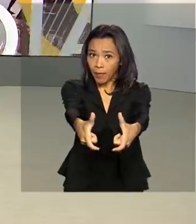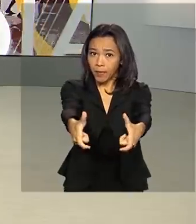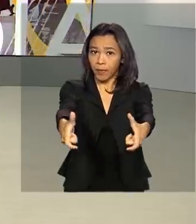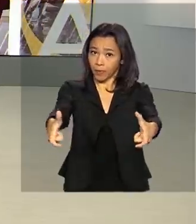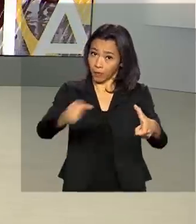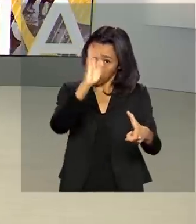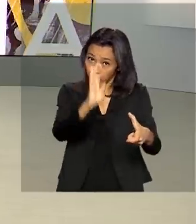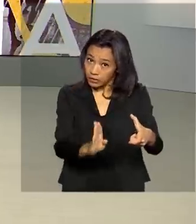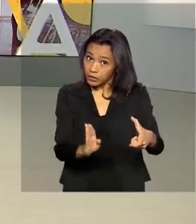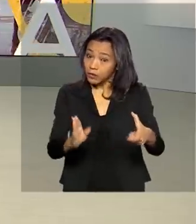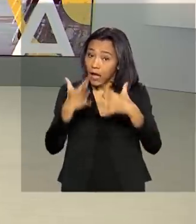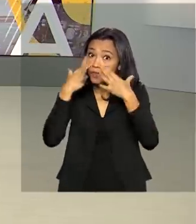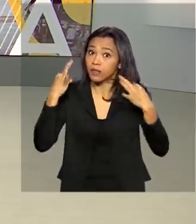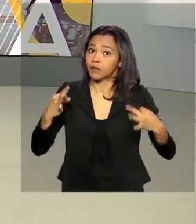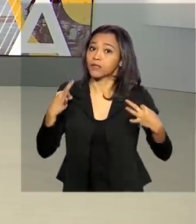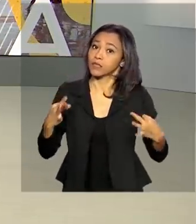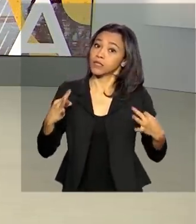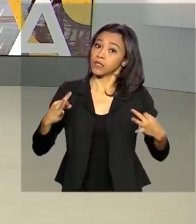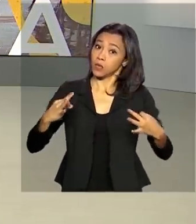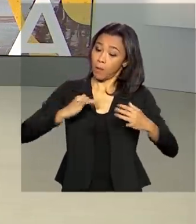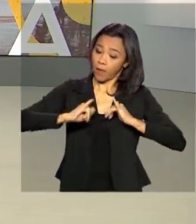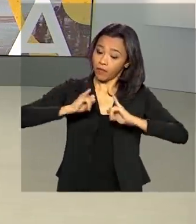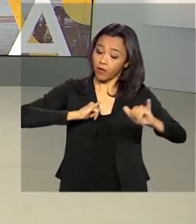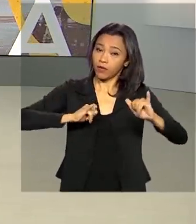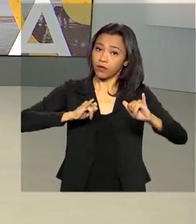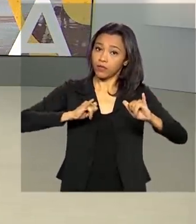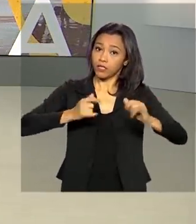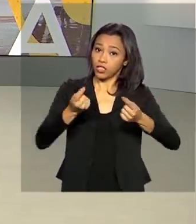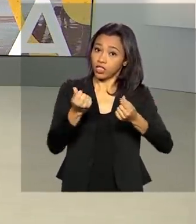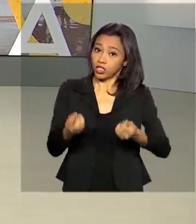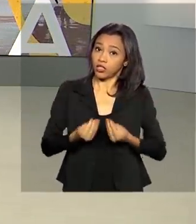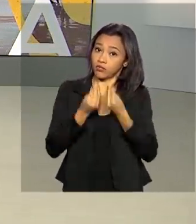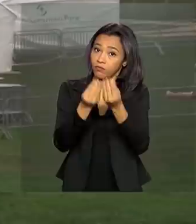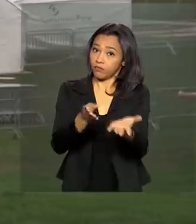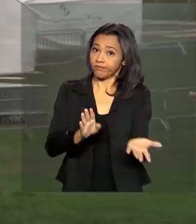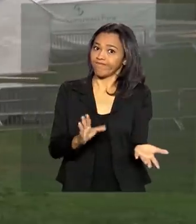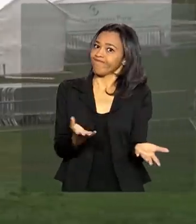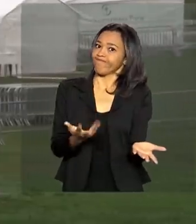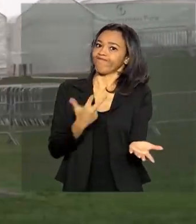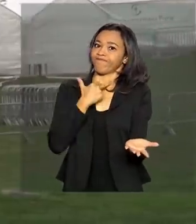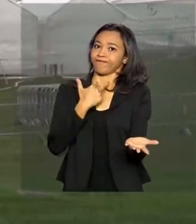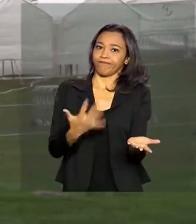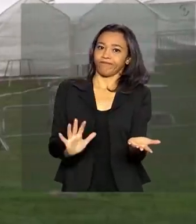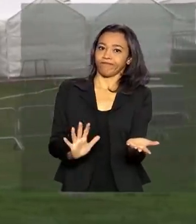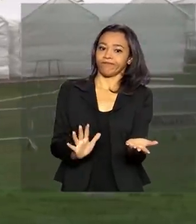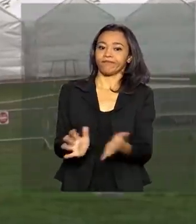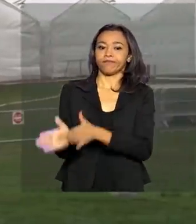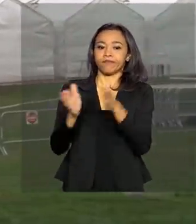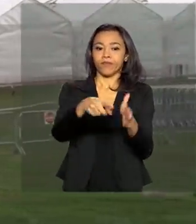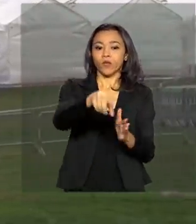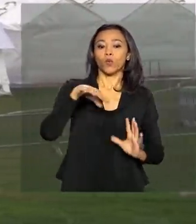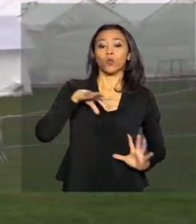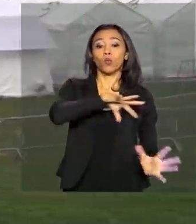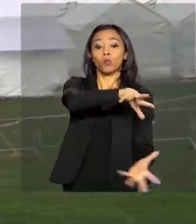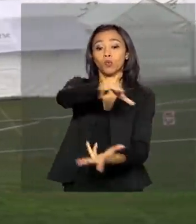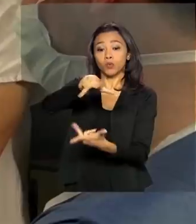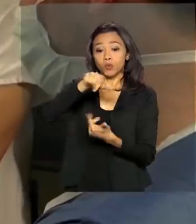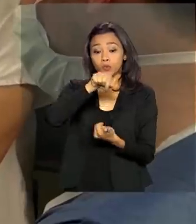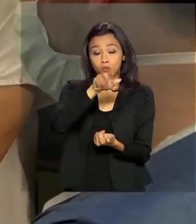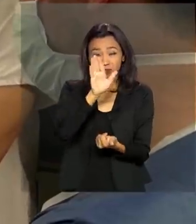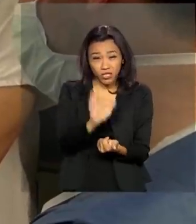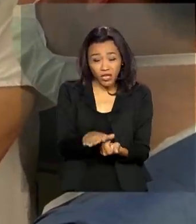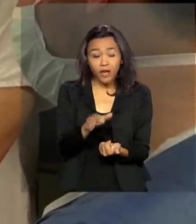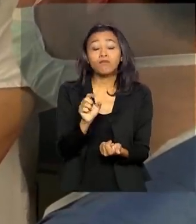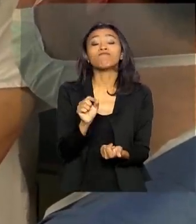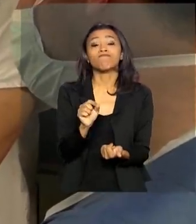país e faz um alerta de mensagem falsa de doação em dinheiro. No sábado, o mundo já havia ultrapassado